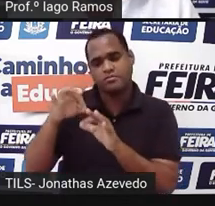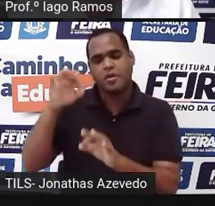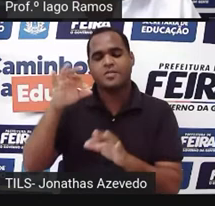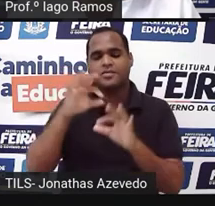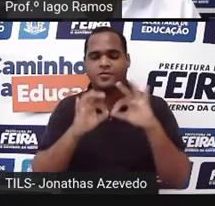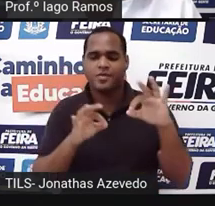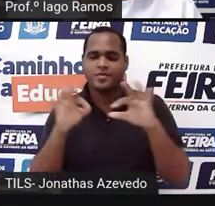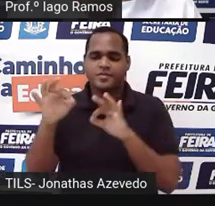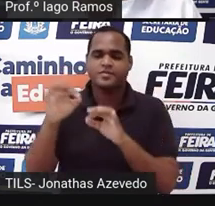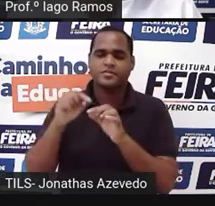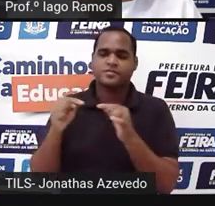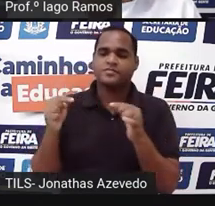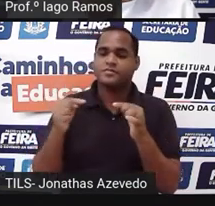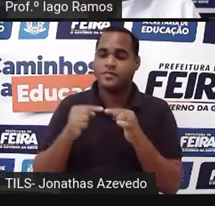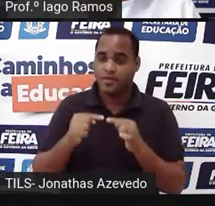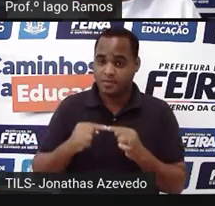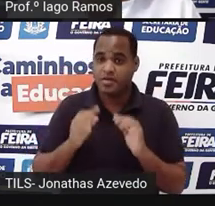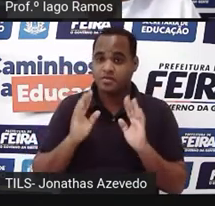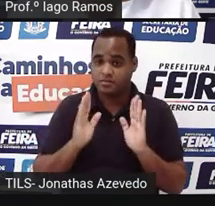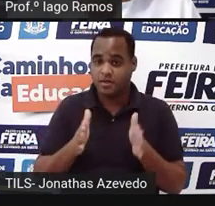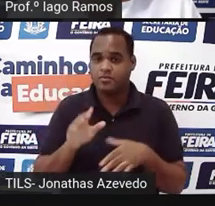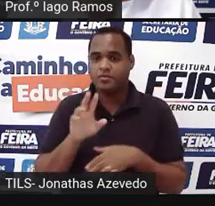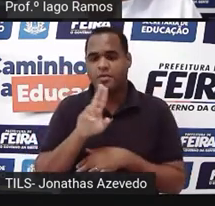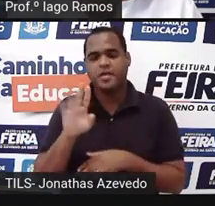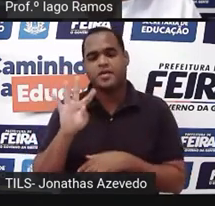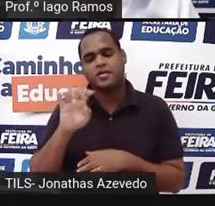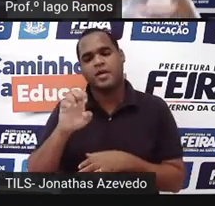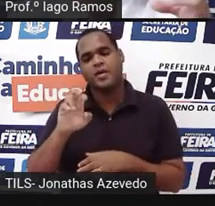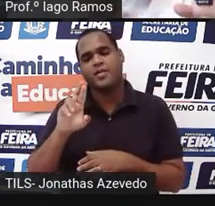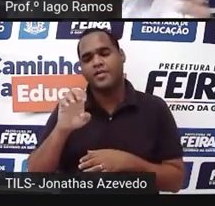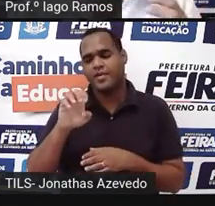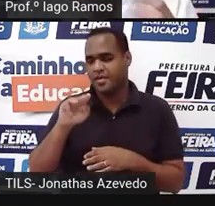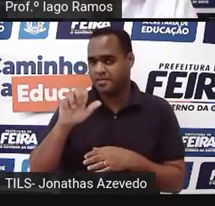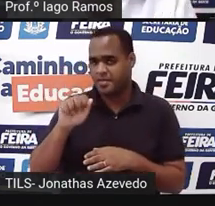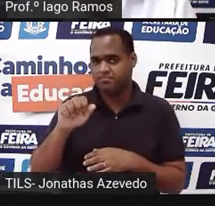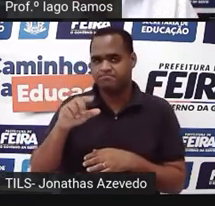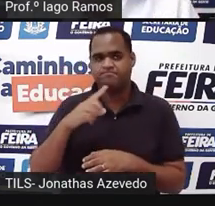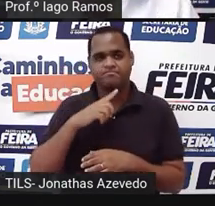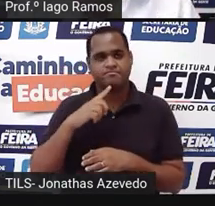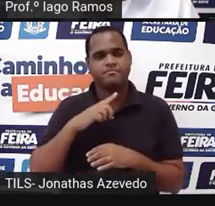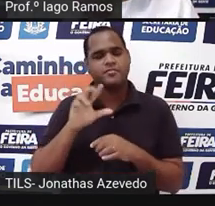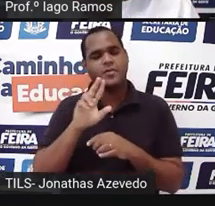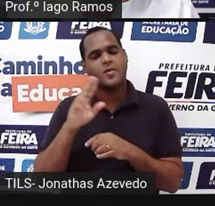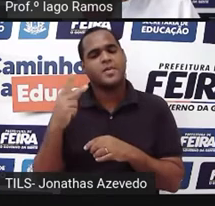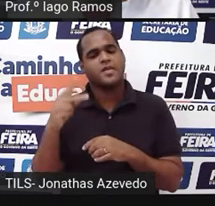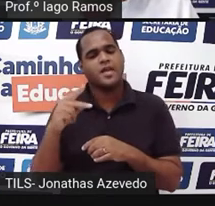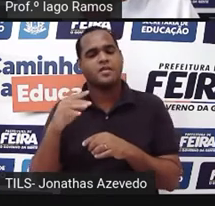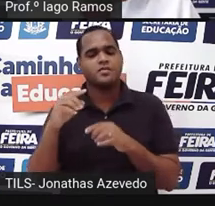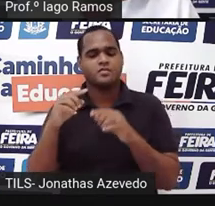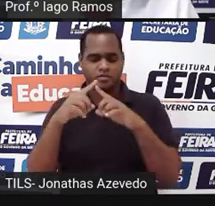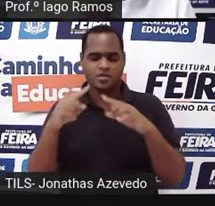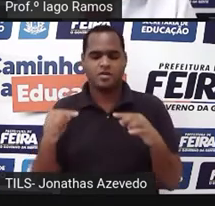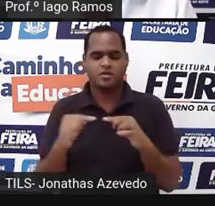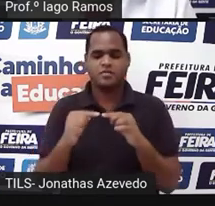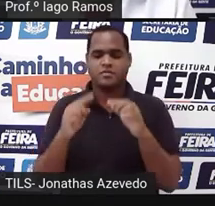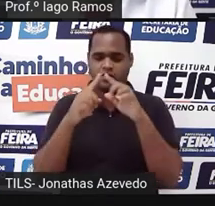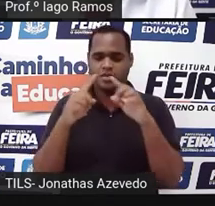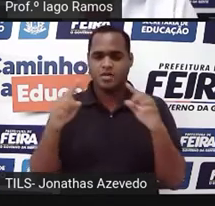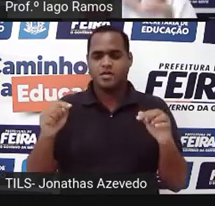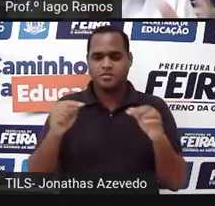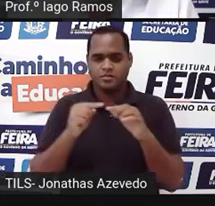que é chamada de teorema de Pitágoras, tá bom? As medidas de um triângulo retângulo, né,